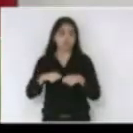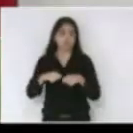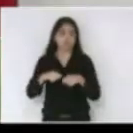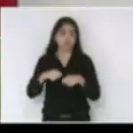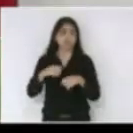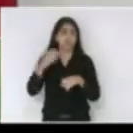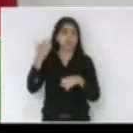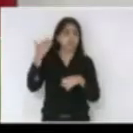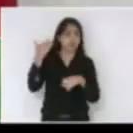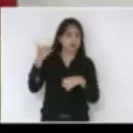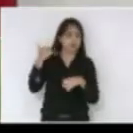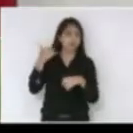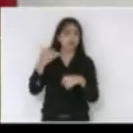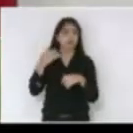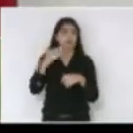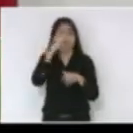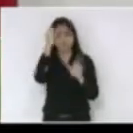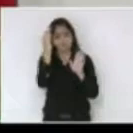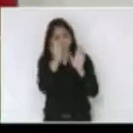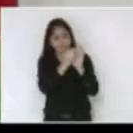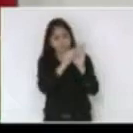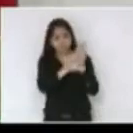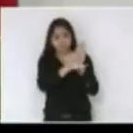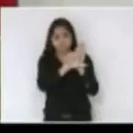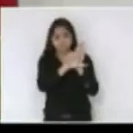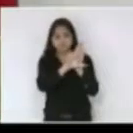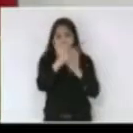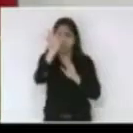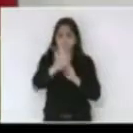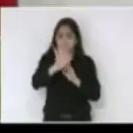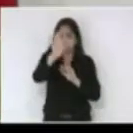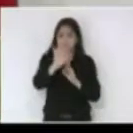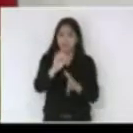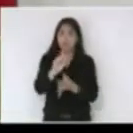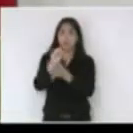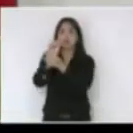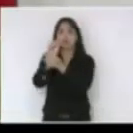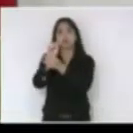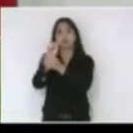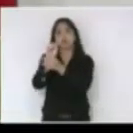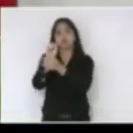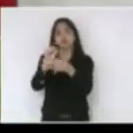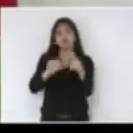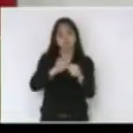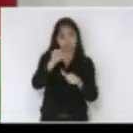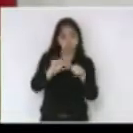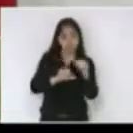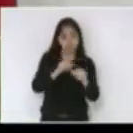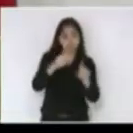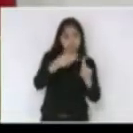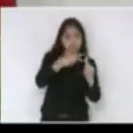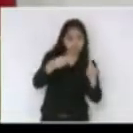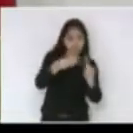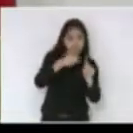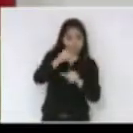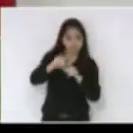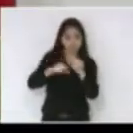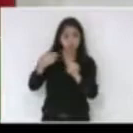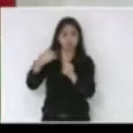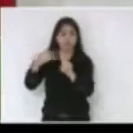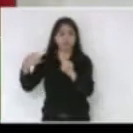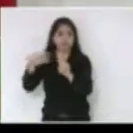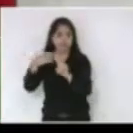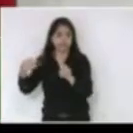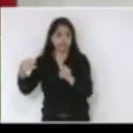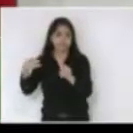de fixarmos em lei um percentual que garantisse essa substituição das redes ultrapassadas lá no interior